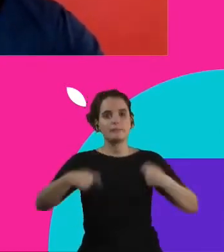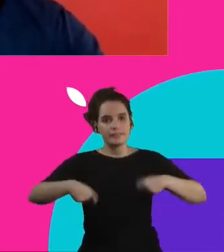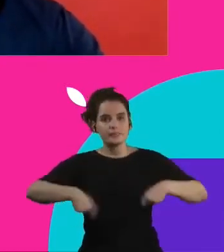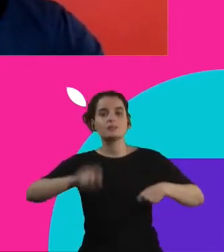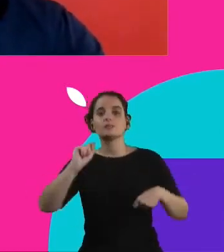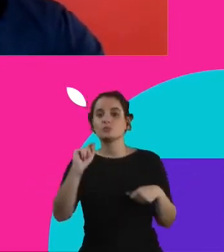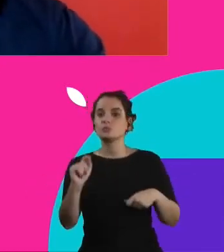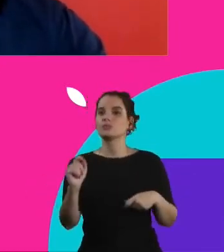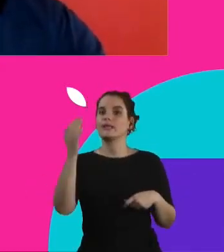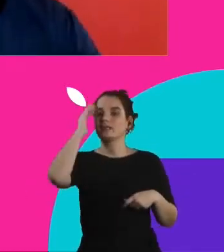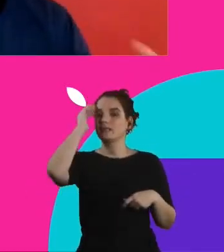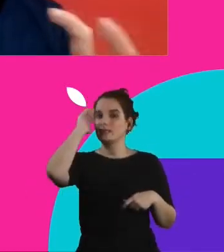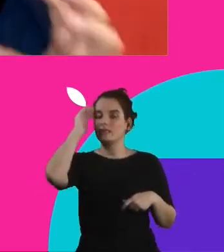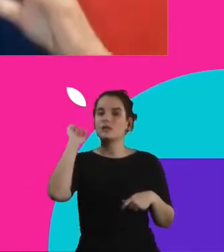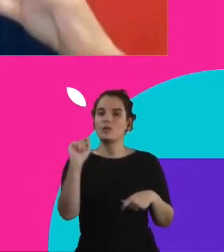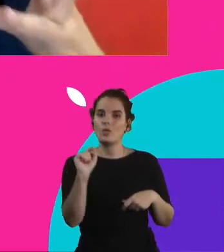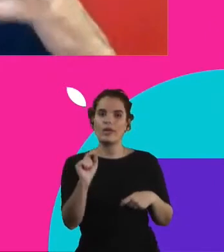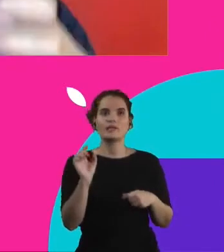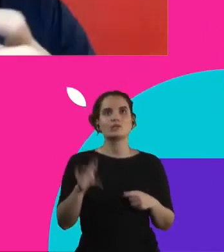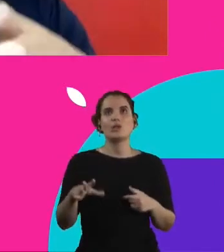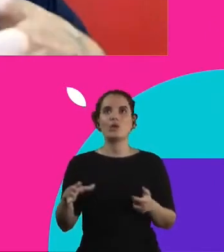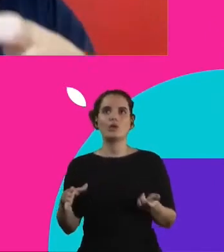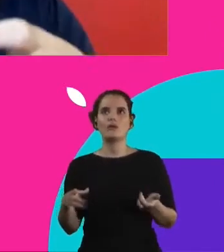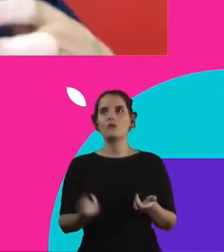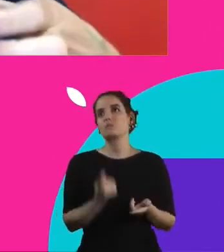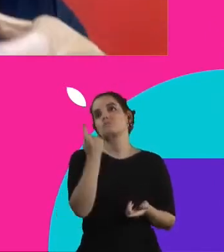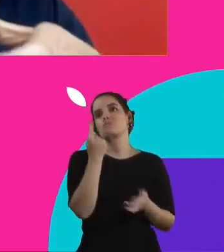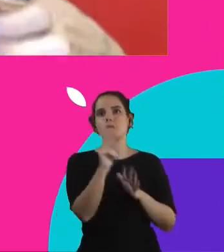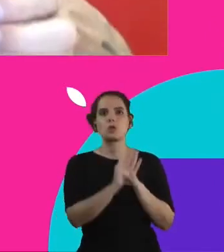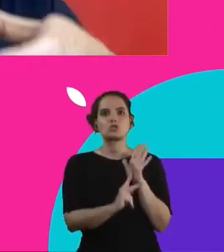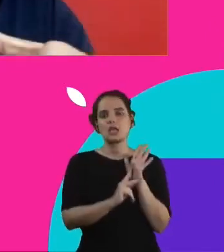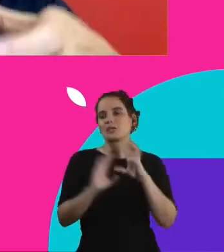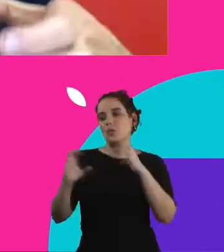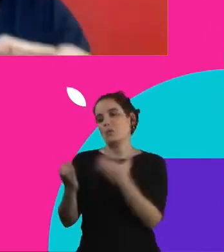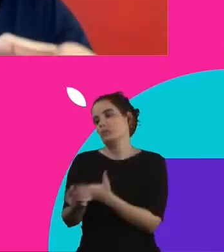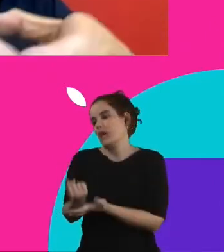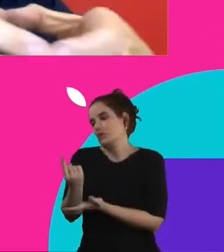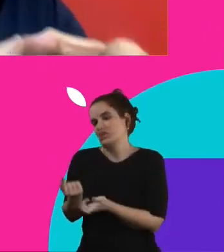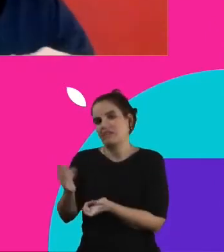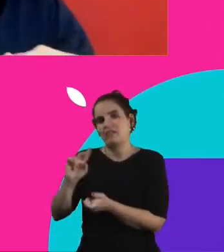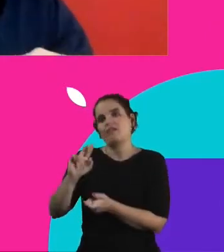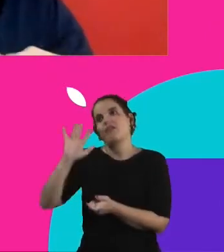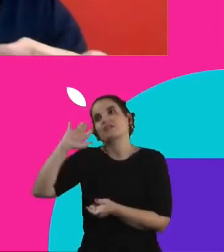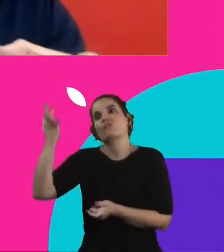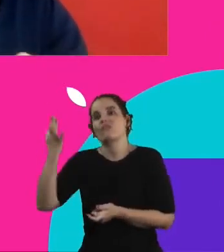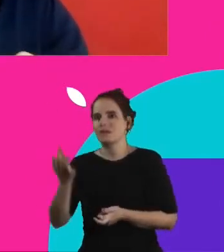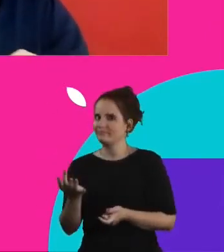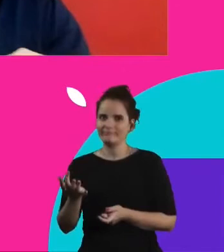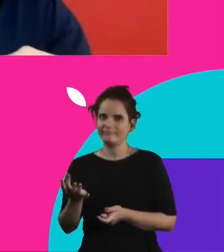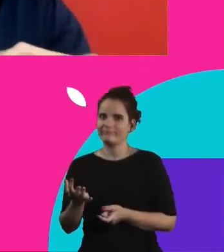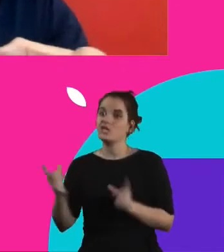está entendendo que não é mais um projeto de base comunitária que vai resolver uma questão. Ele